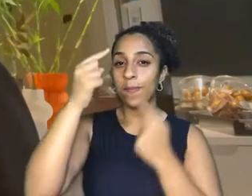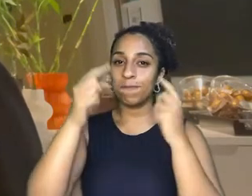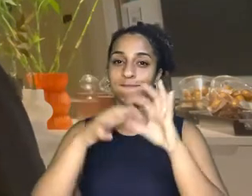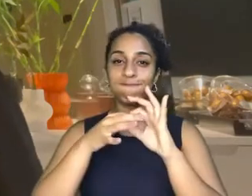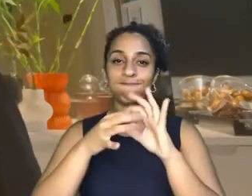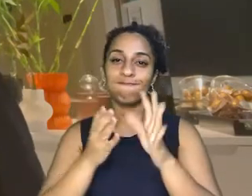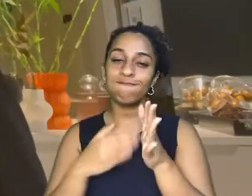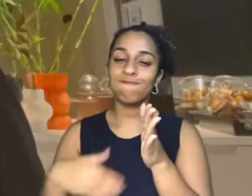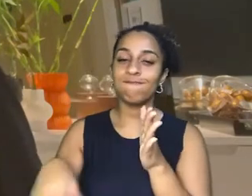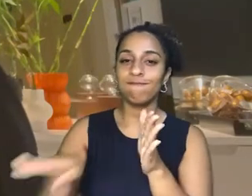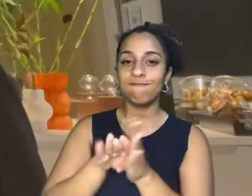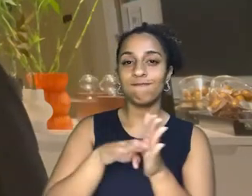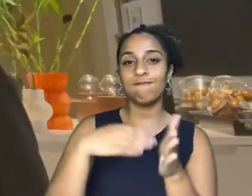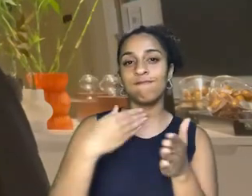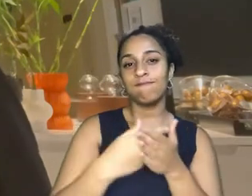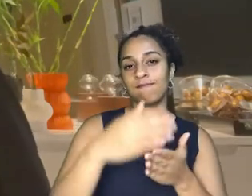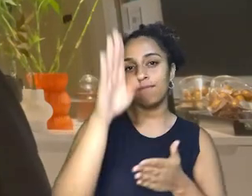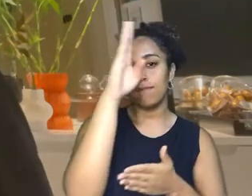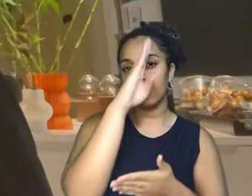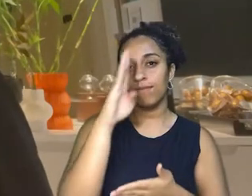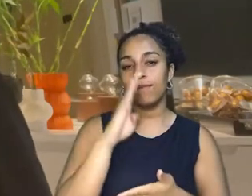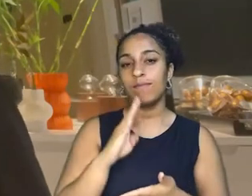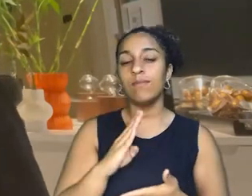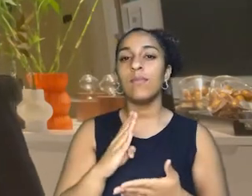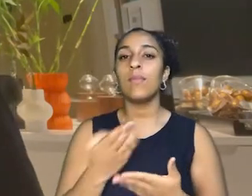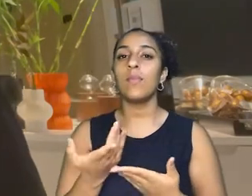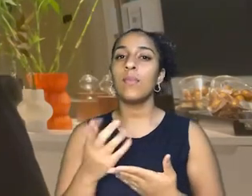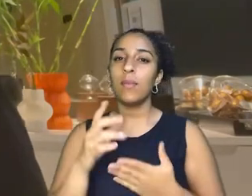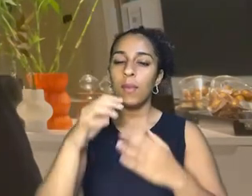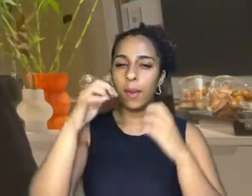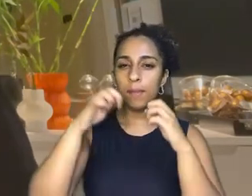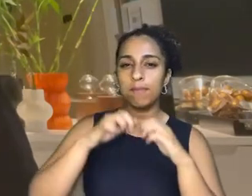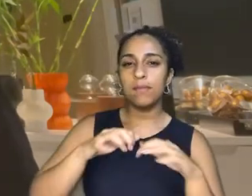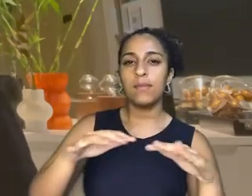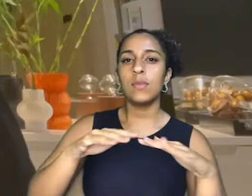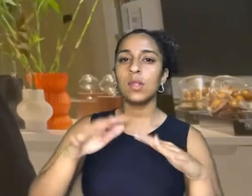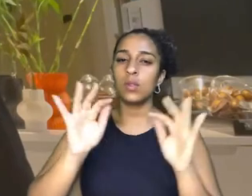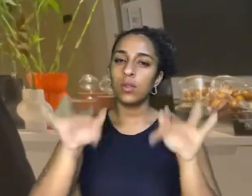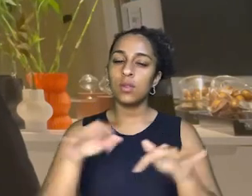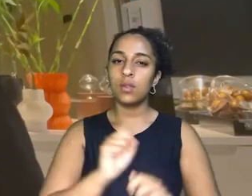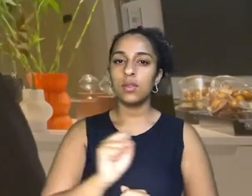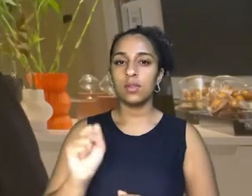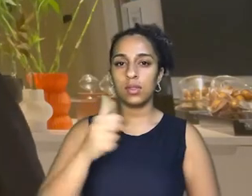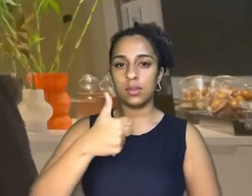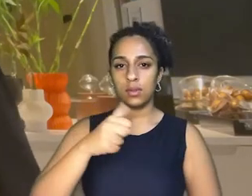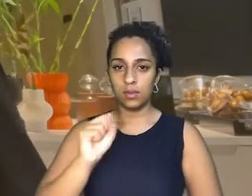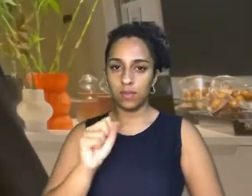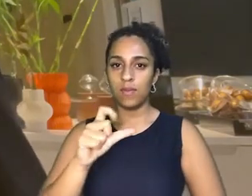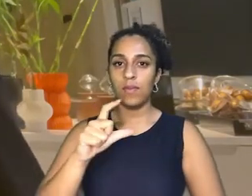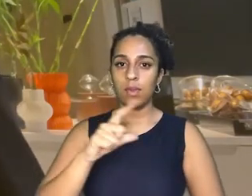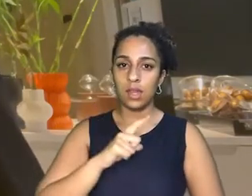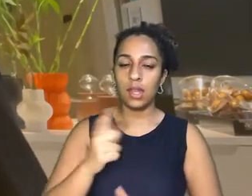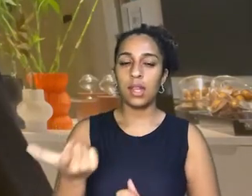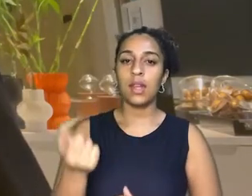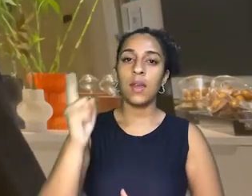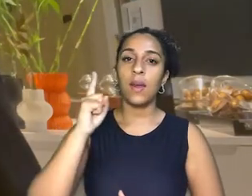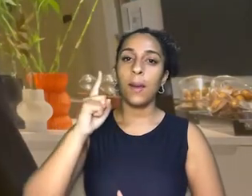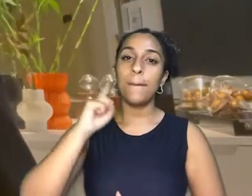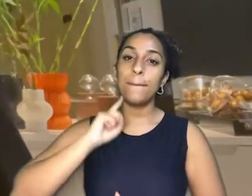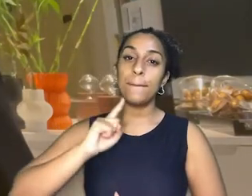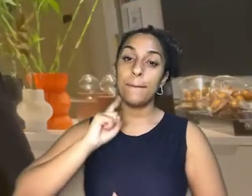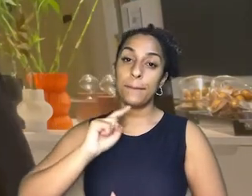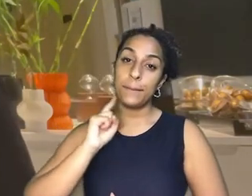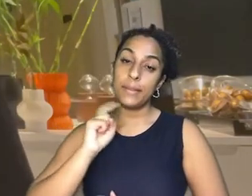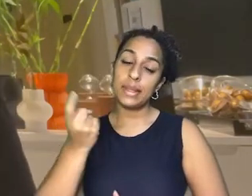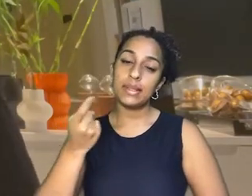liberais chegam ao Brasil, a gente tem uma série de movimentos emancipacionistas ali no final do século XVIII, a gente tem a Inconfidência Mineira, a